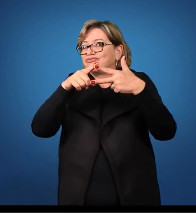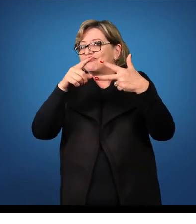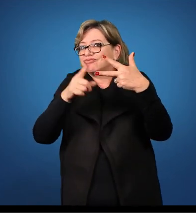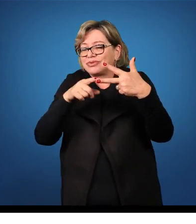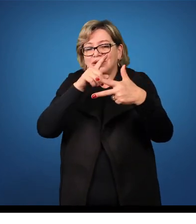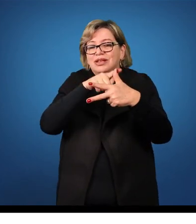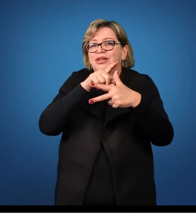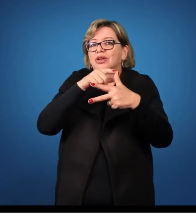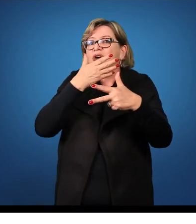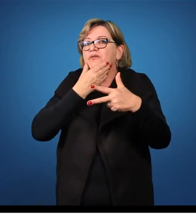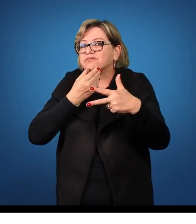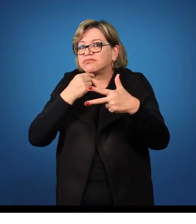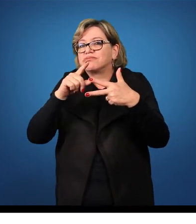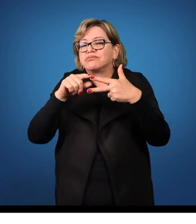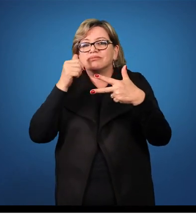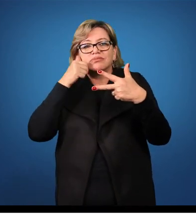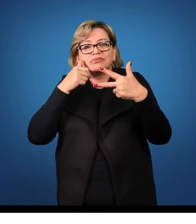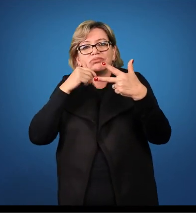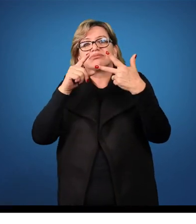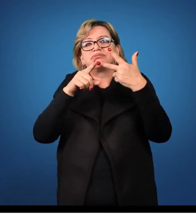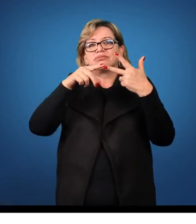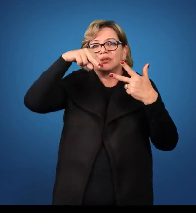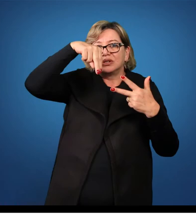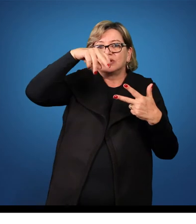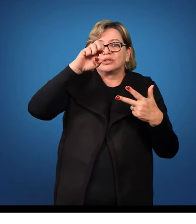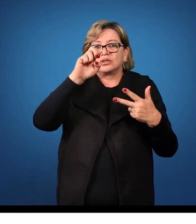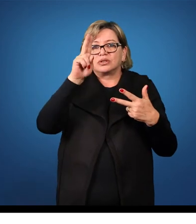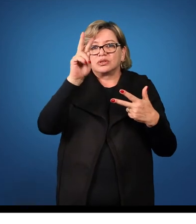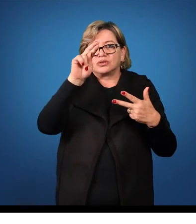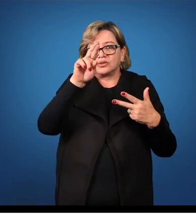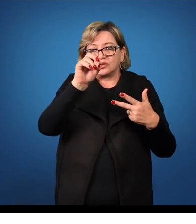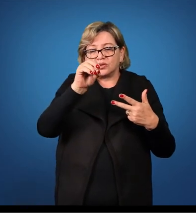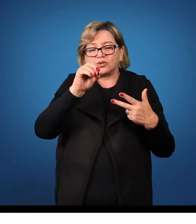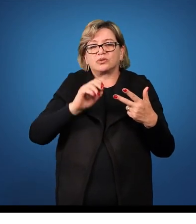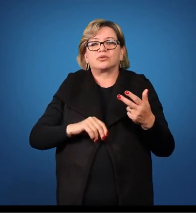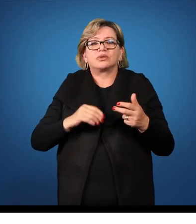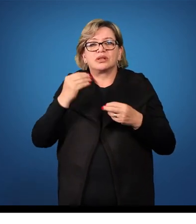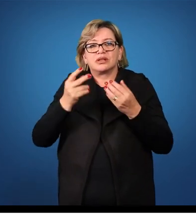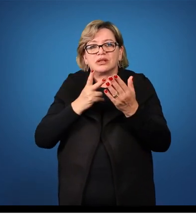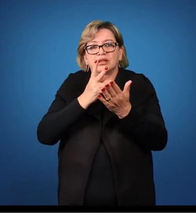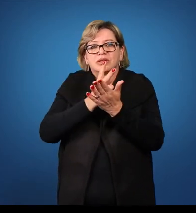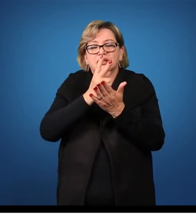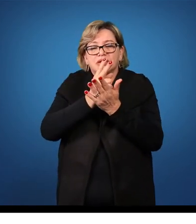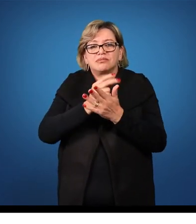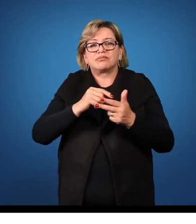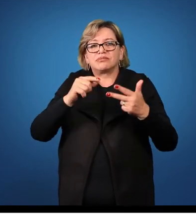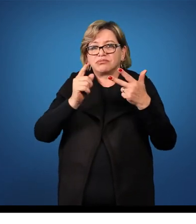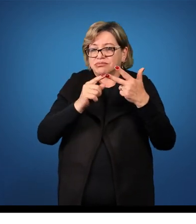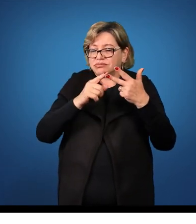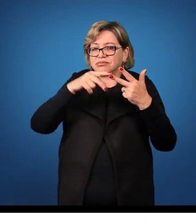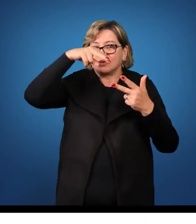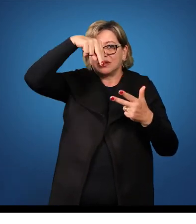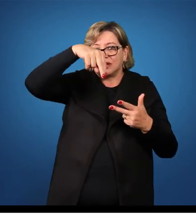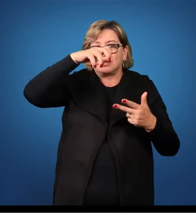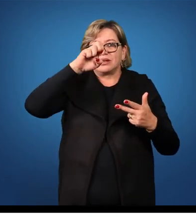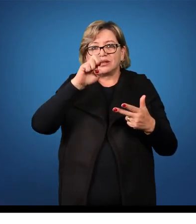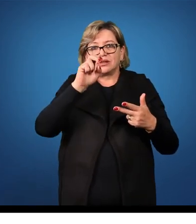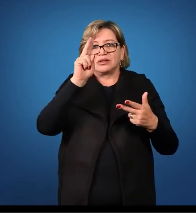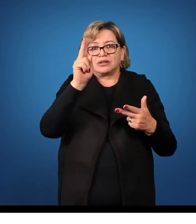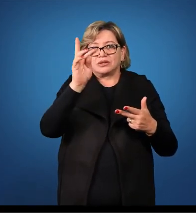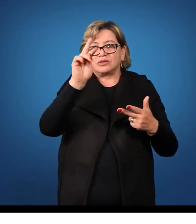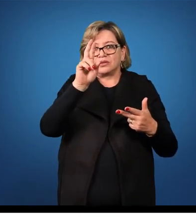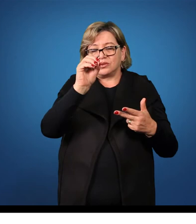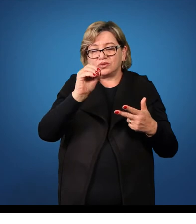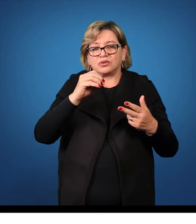o masculino, o feminino e o neutro. E o neutro, no latim, desculpem,